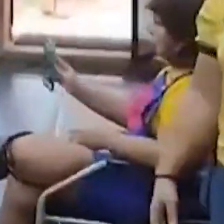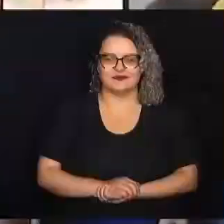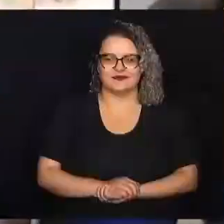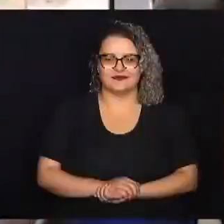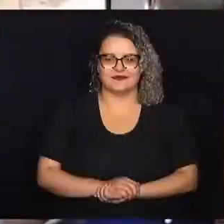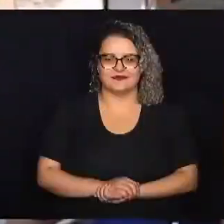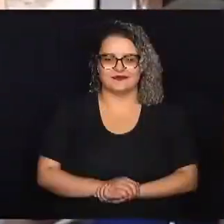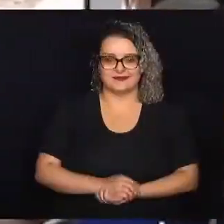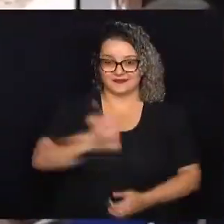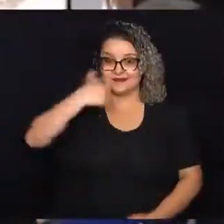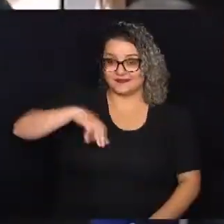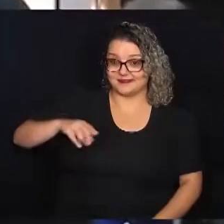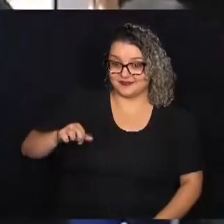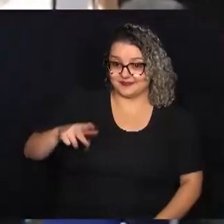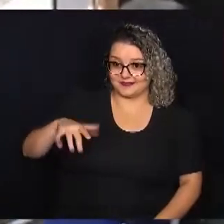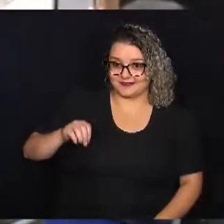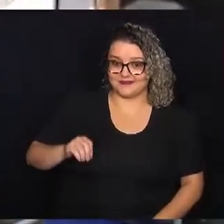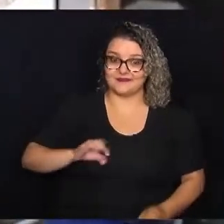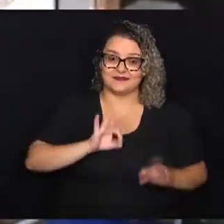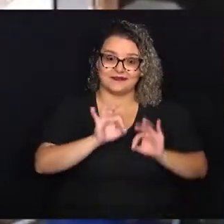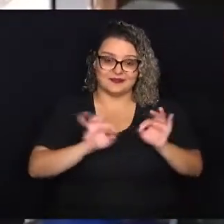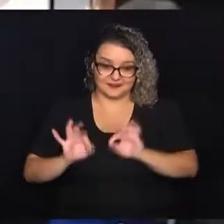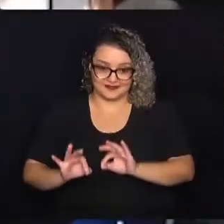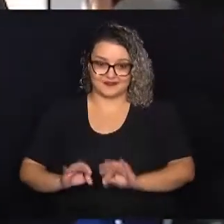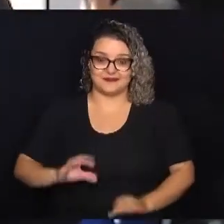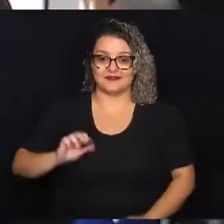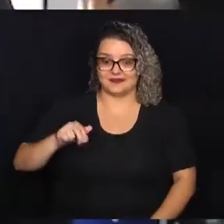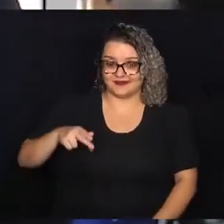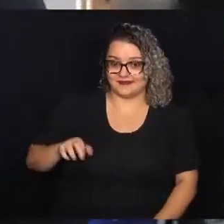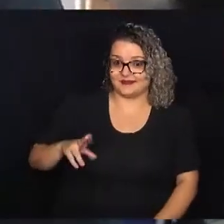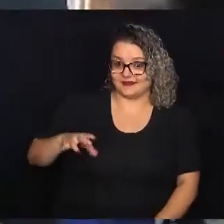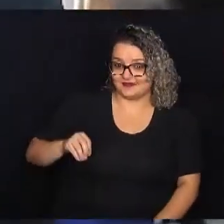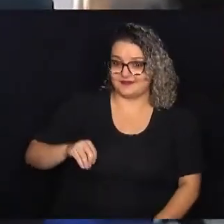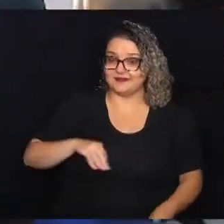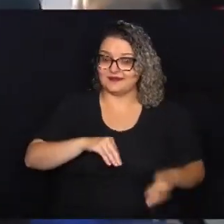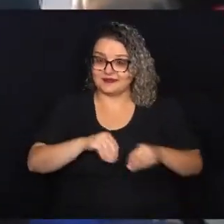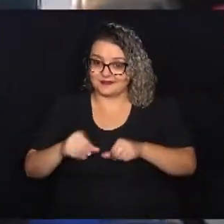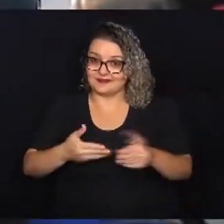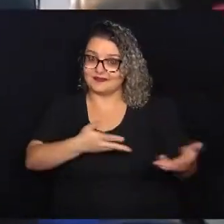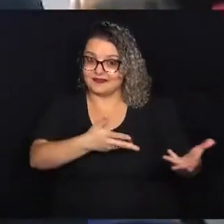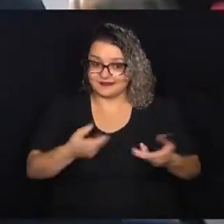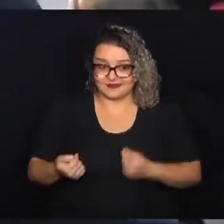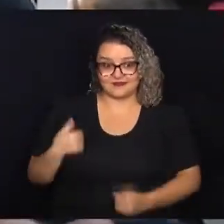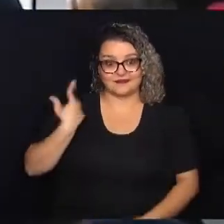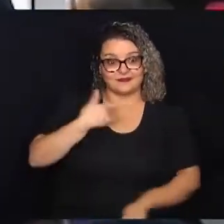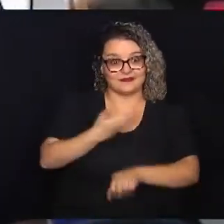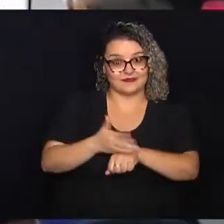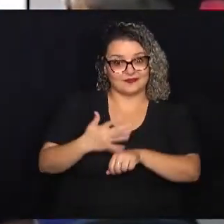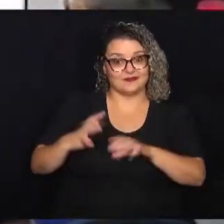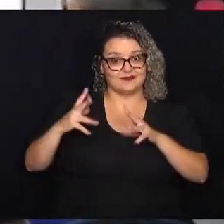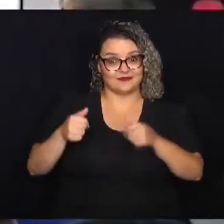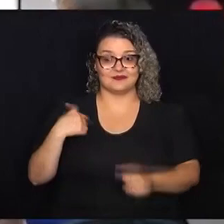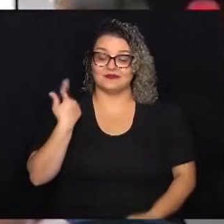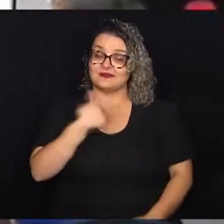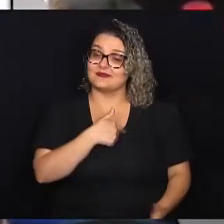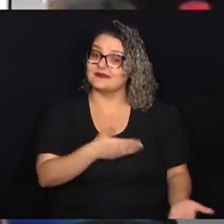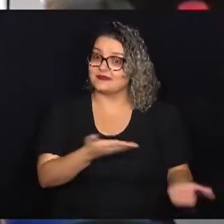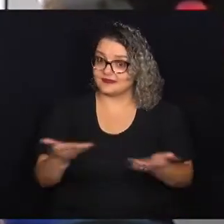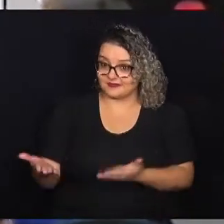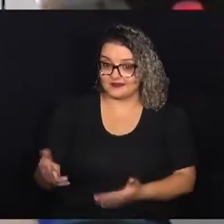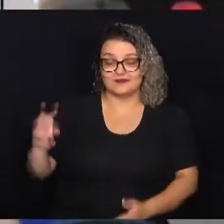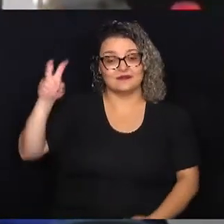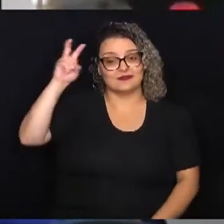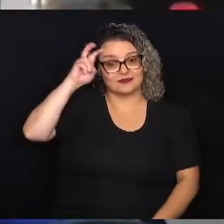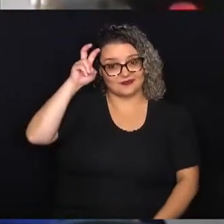sou Marcelo Peroni, aqui do projeto Canarinhos da Terra. E eu estou aqui para convidar você. Esse foi o nosso ensaio geral, mas a nossa apresentação será na